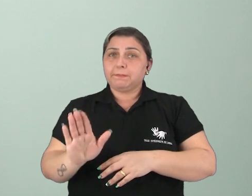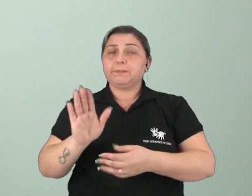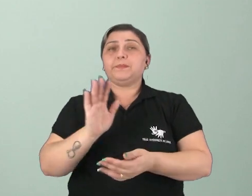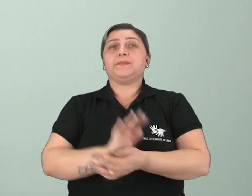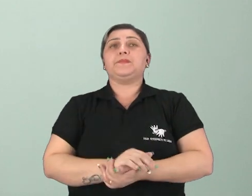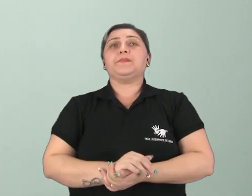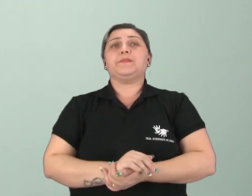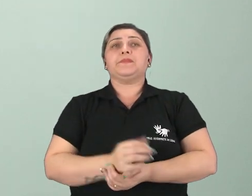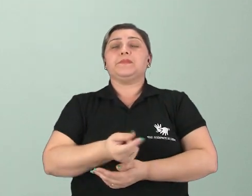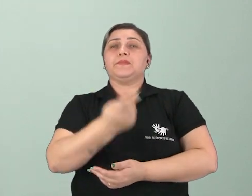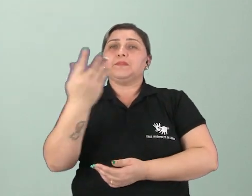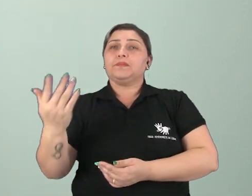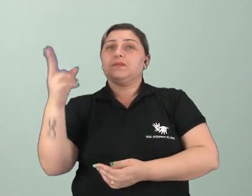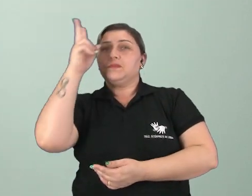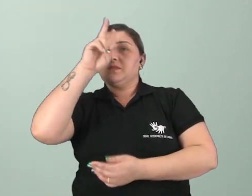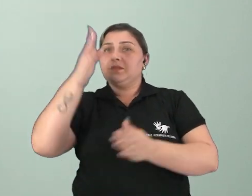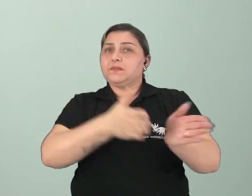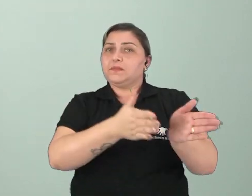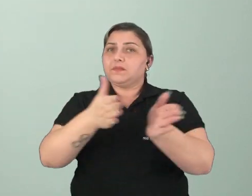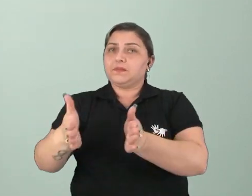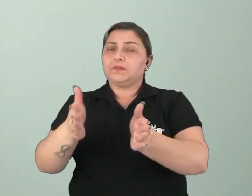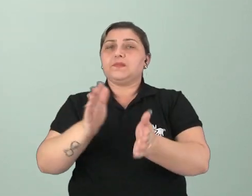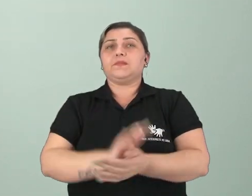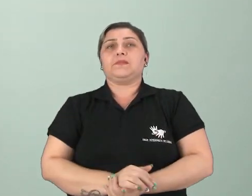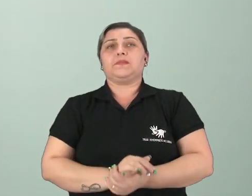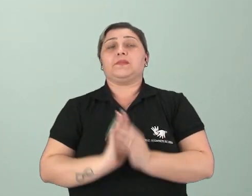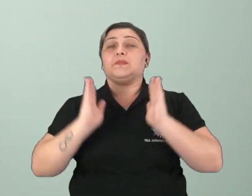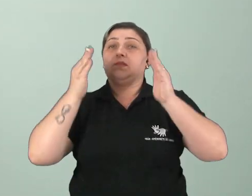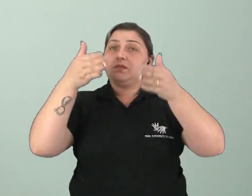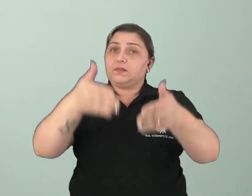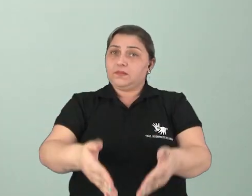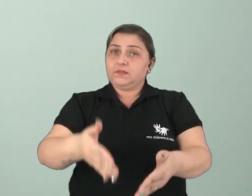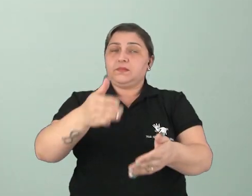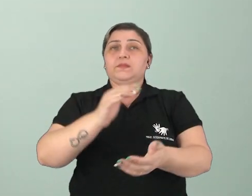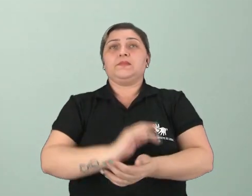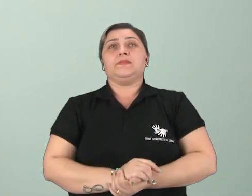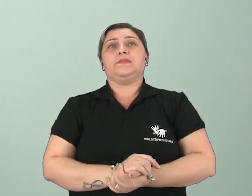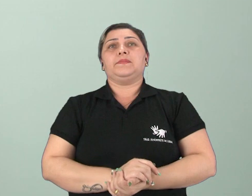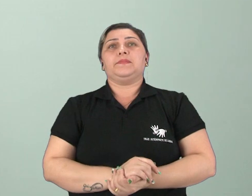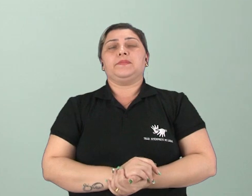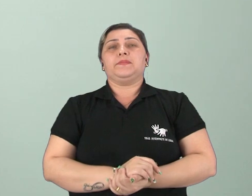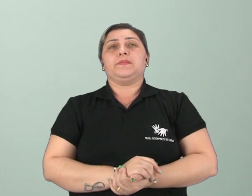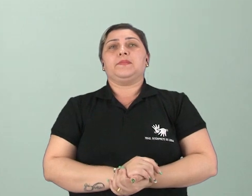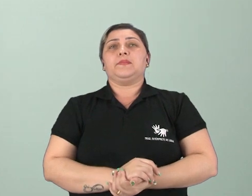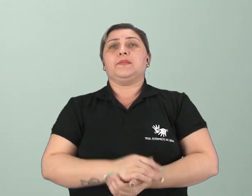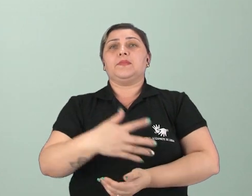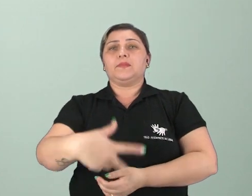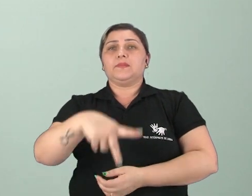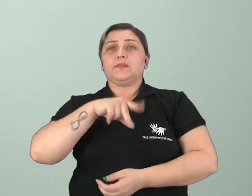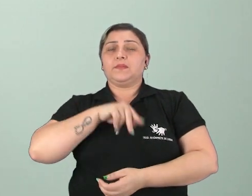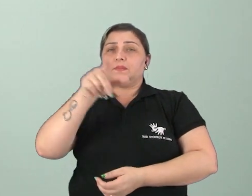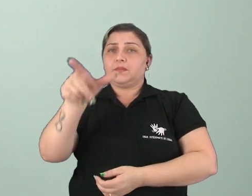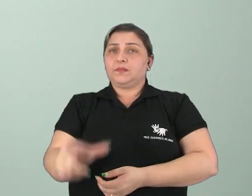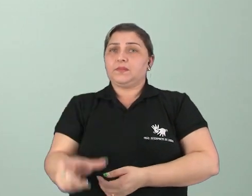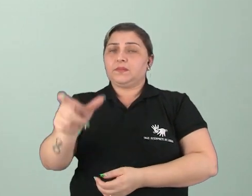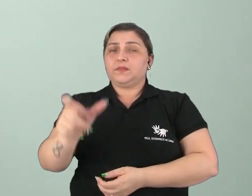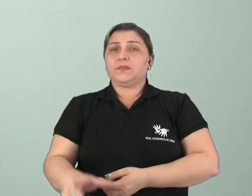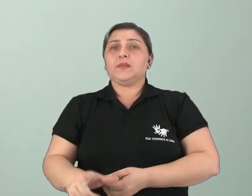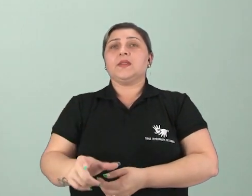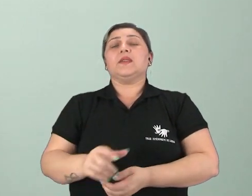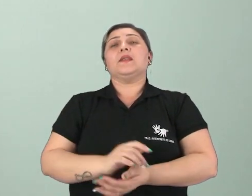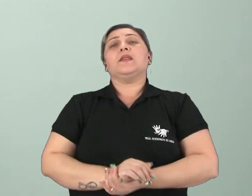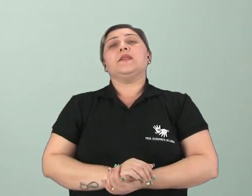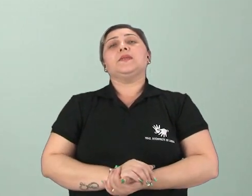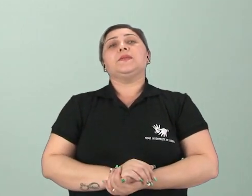a contagem da história nesse período. E aí, quando chega, os portugueses chegam no